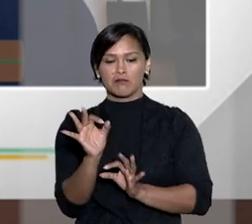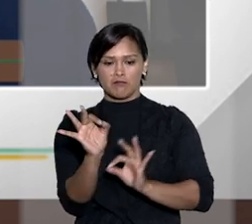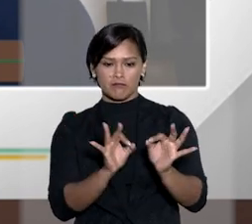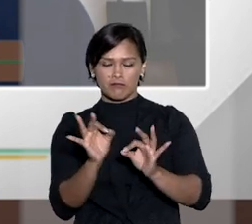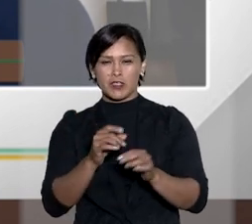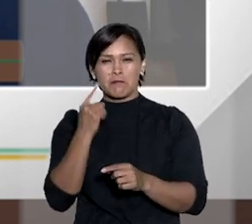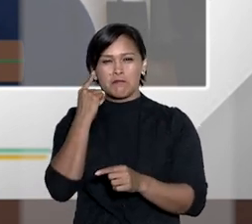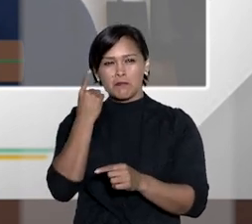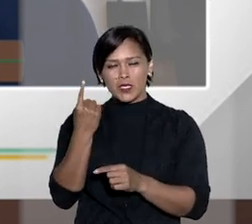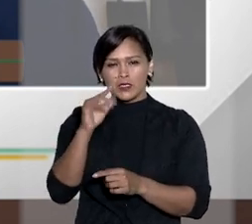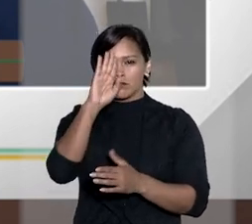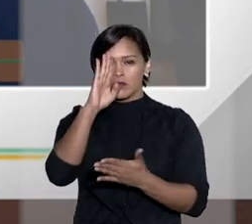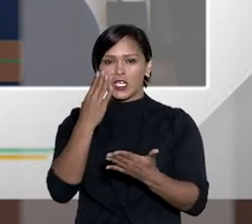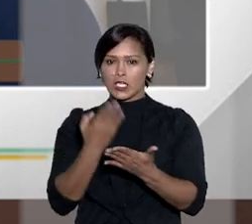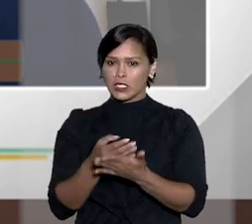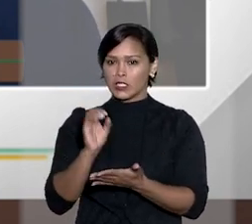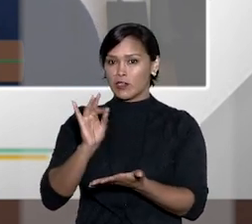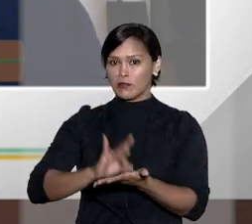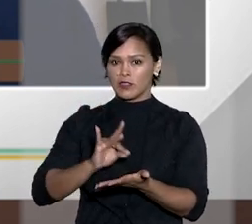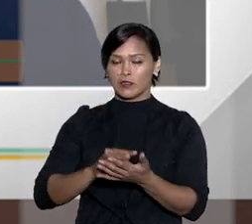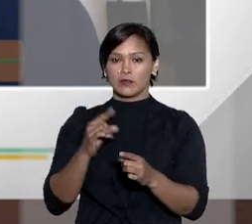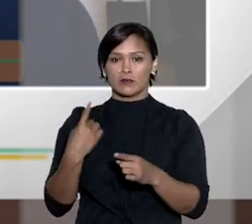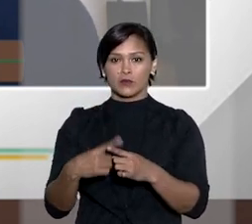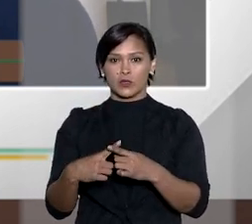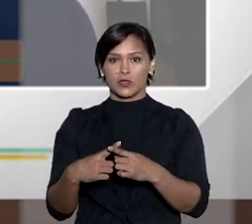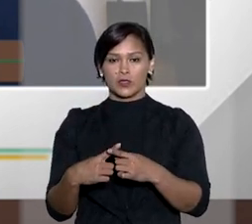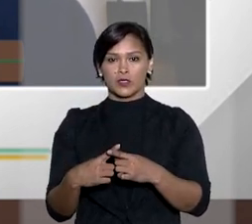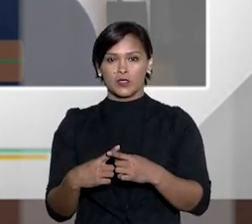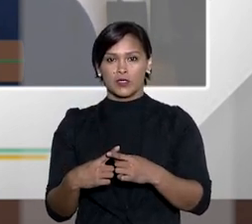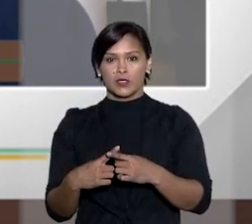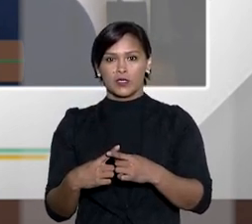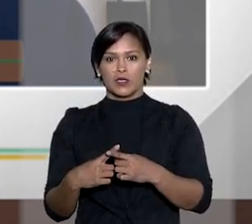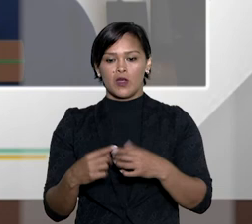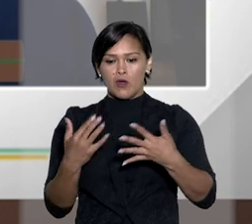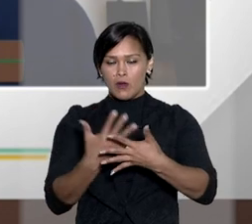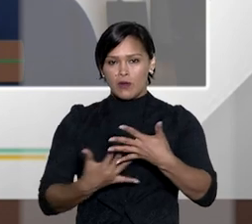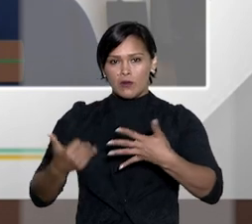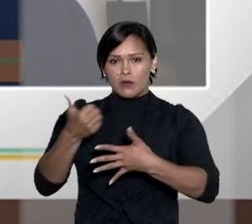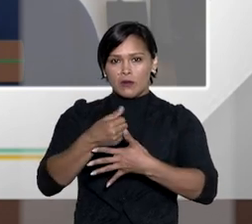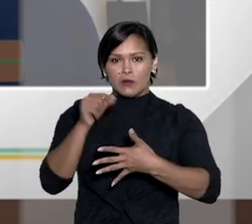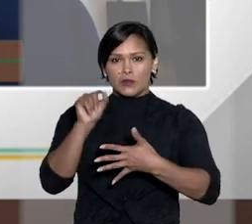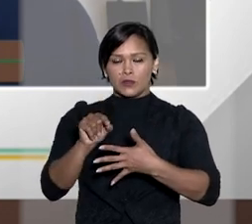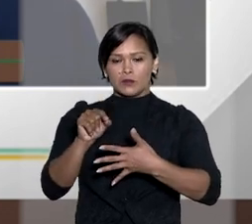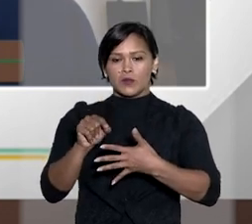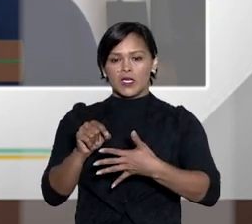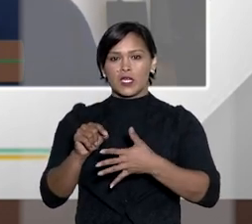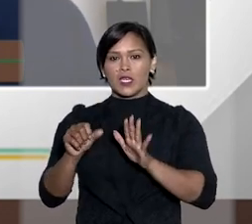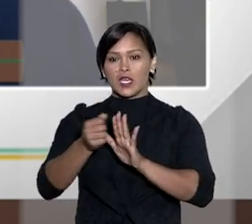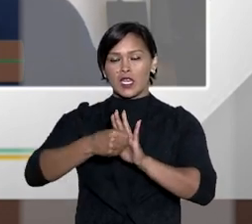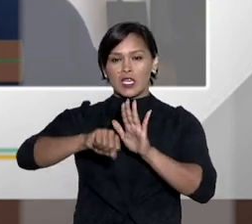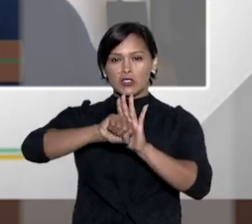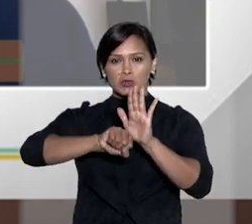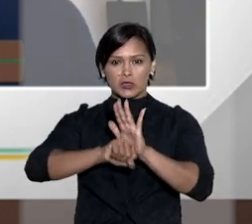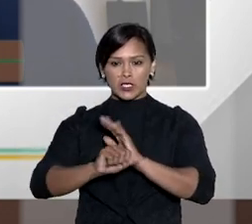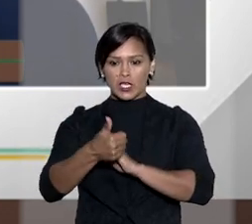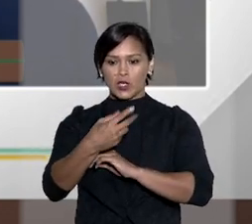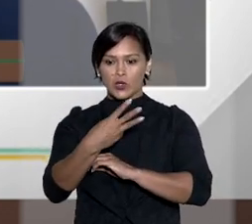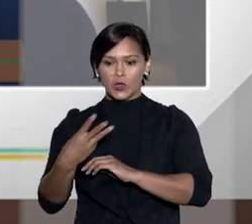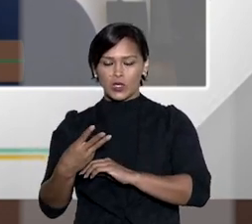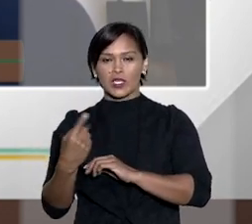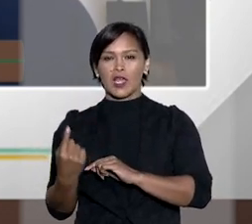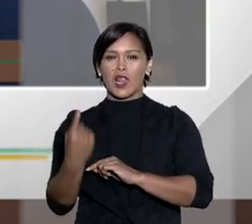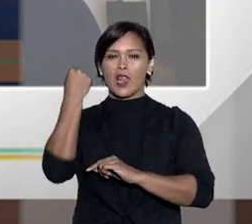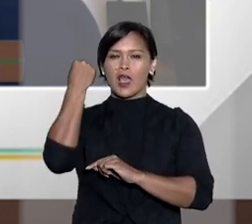ele estará lá isso é acredito que seja uma verdade porque o rito sumário